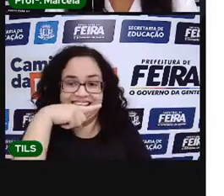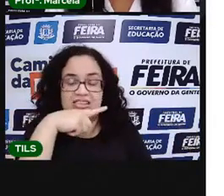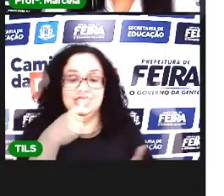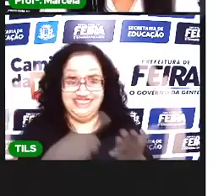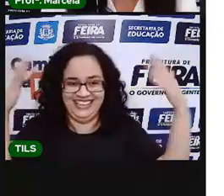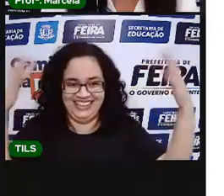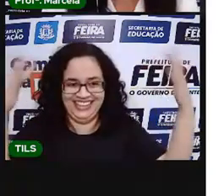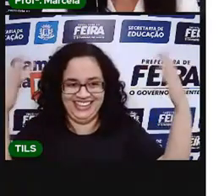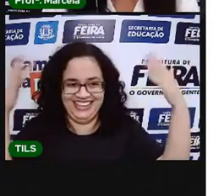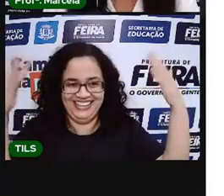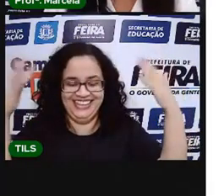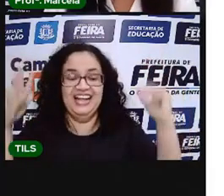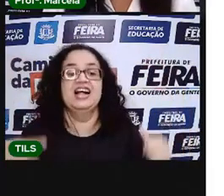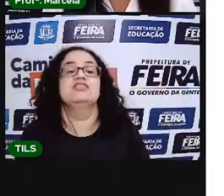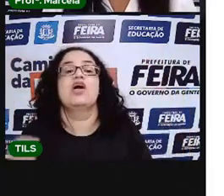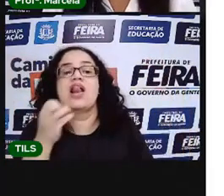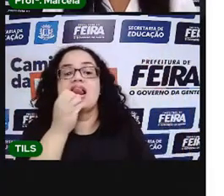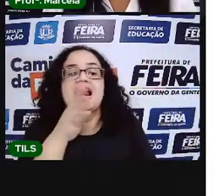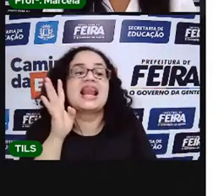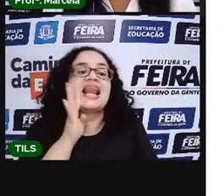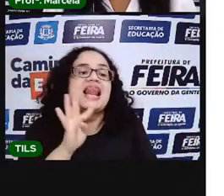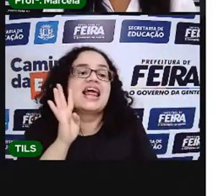caderno. Ficou muito bom.